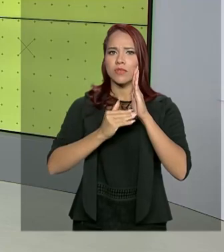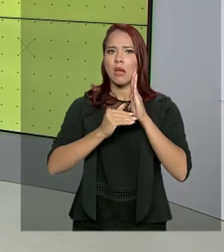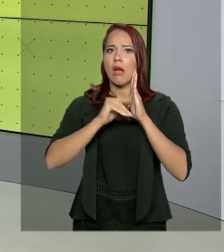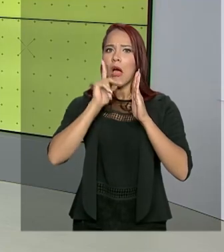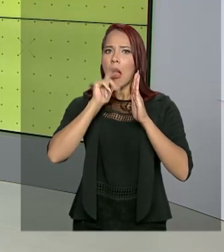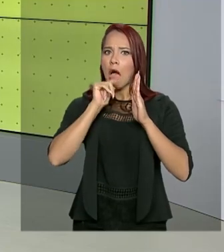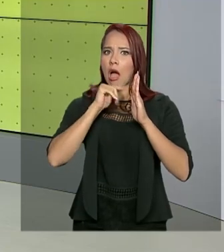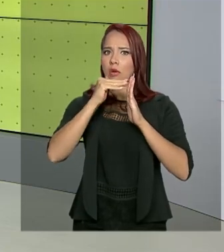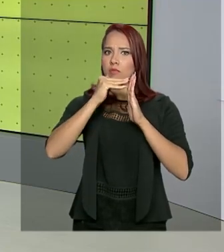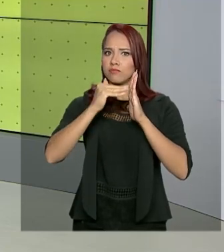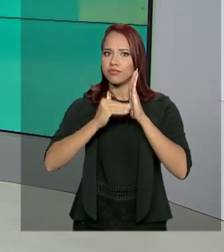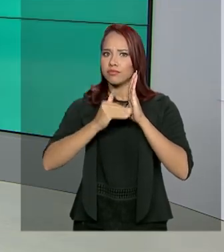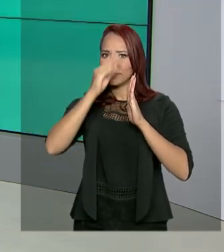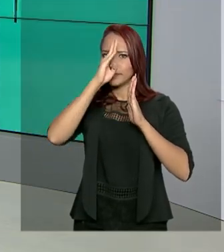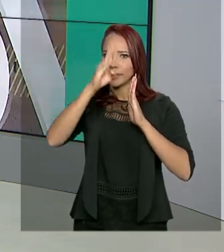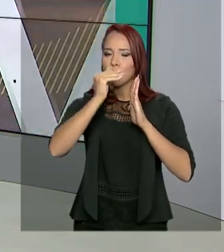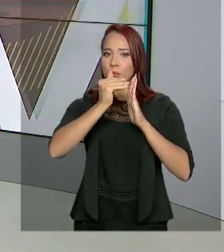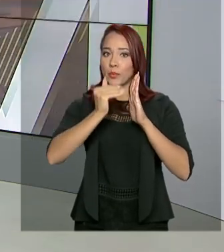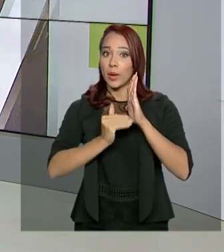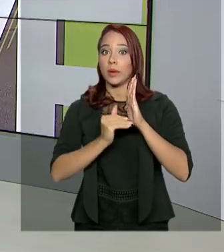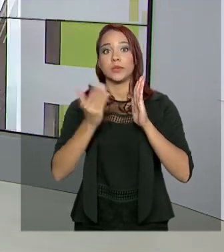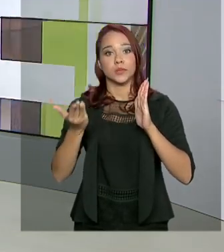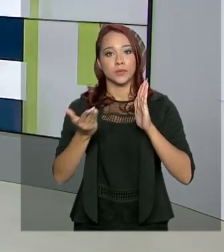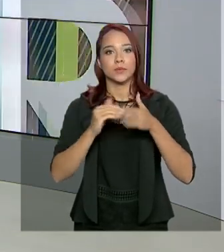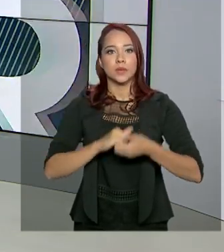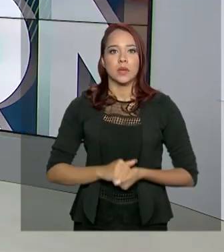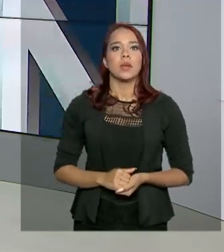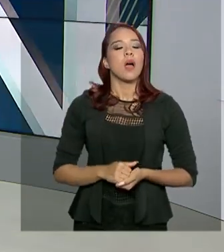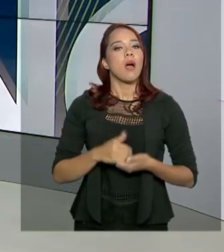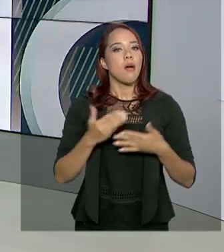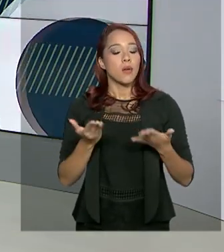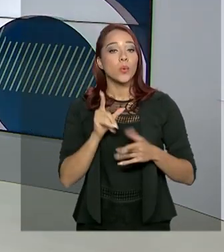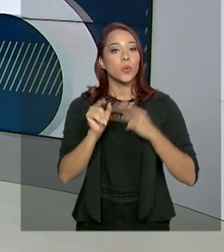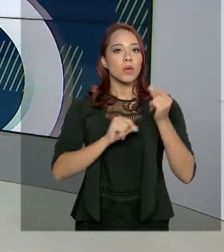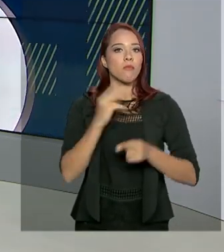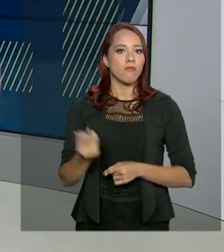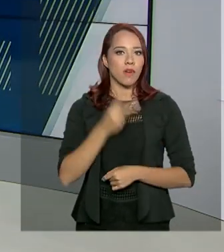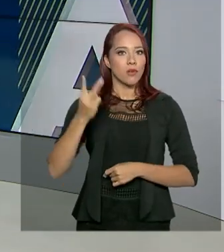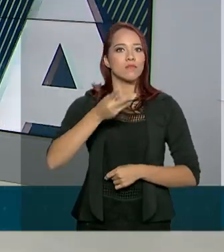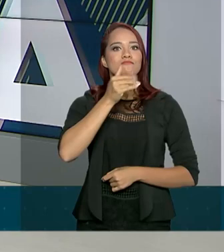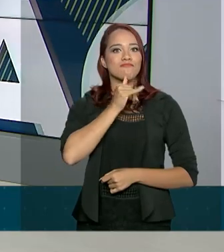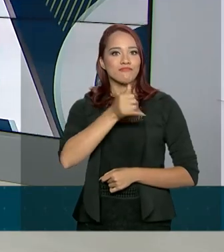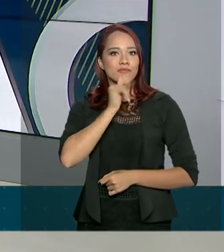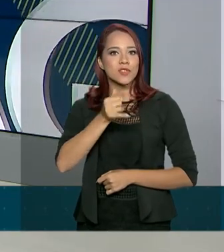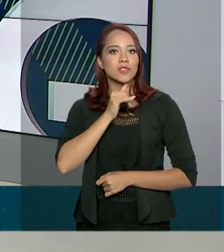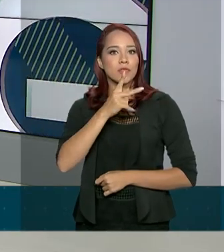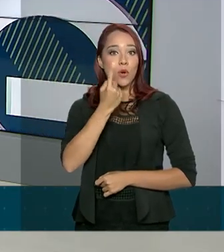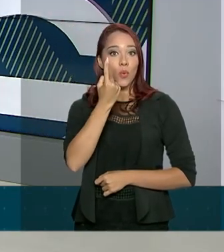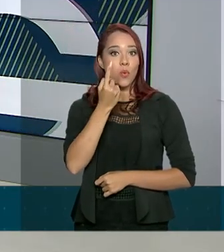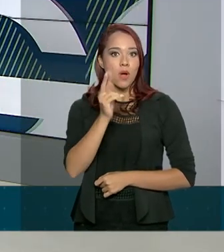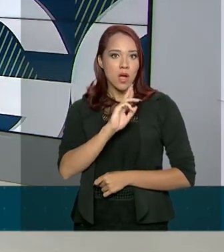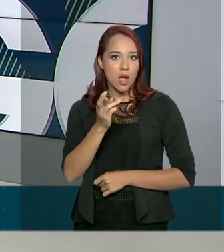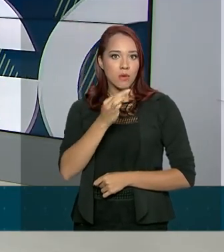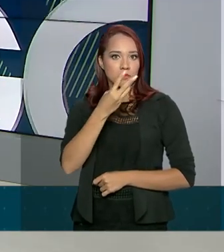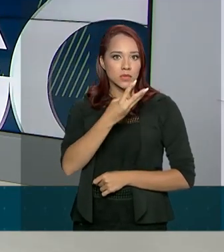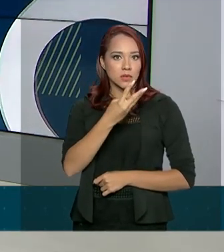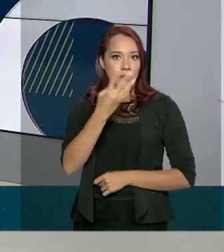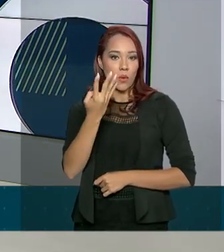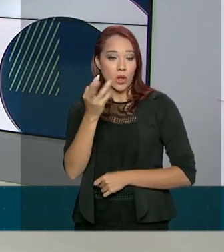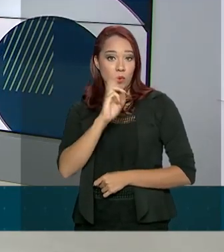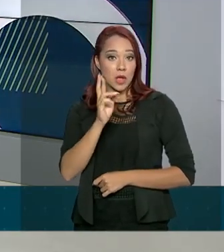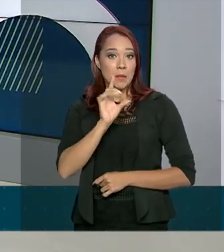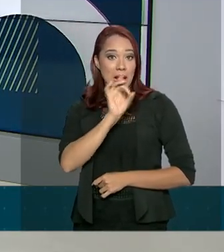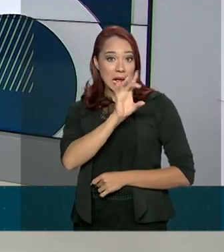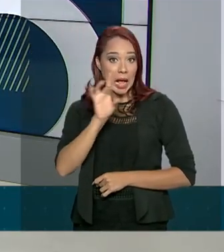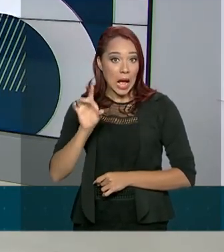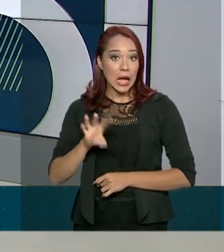armazenamento dos principais revelatórios do país. Com isso, o custo da energia será de R$,34 para